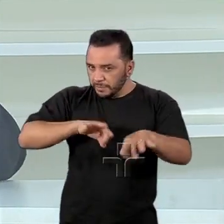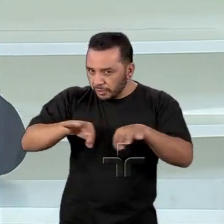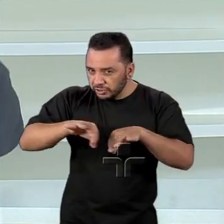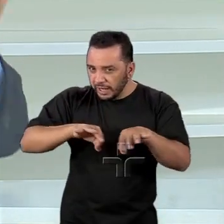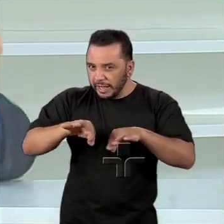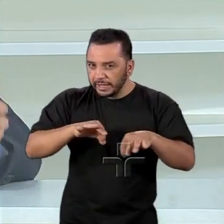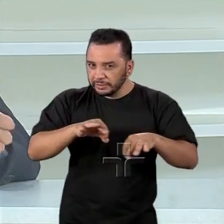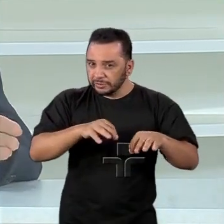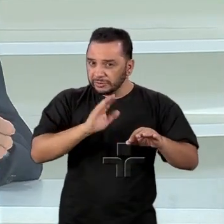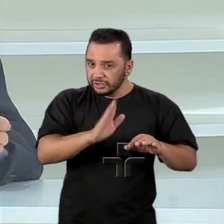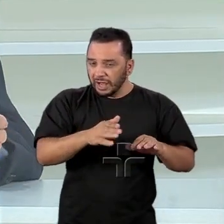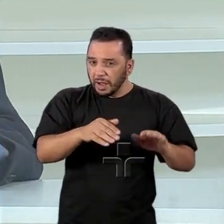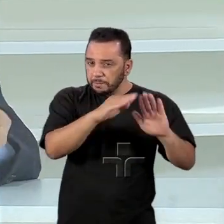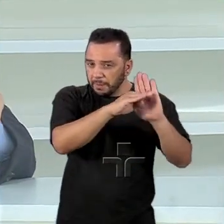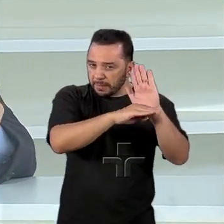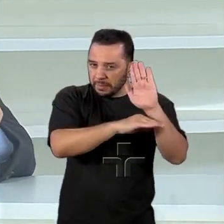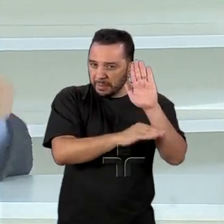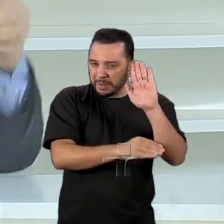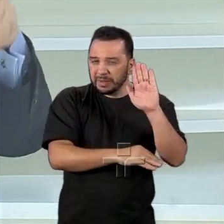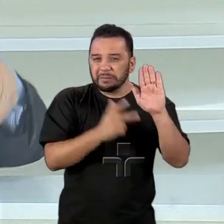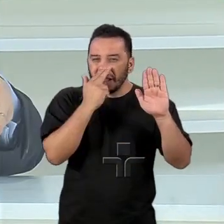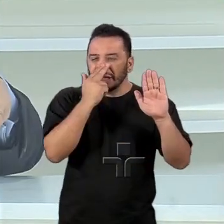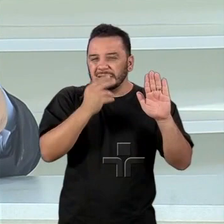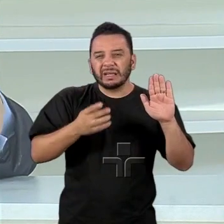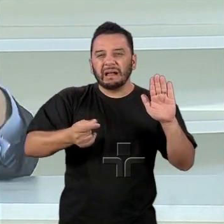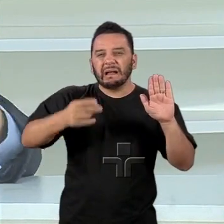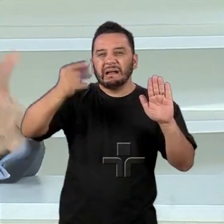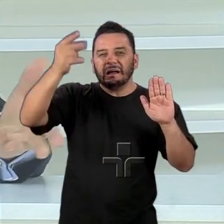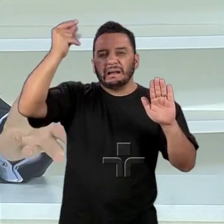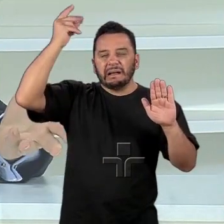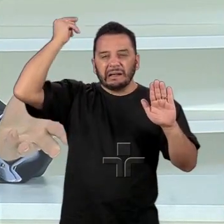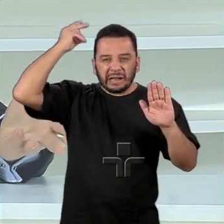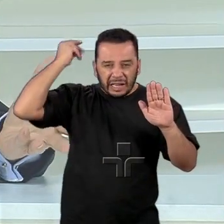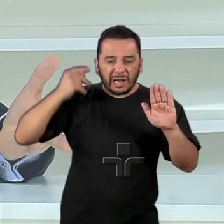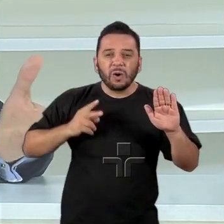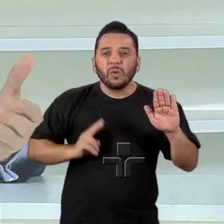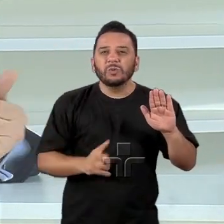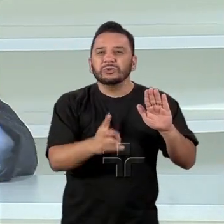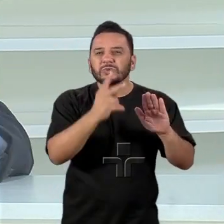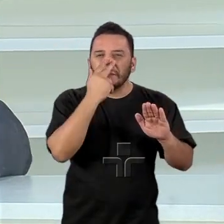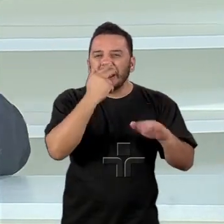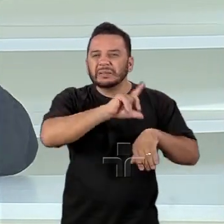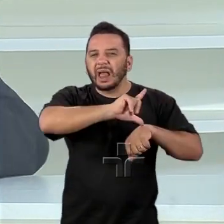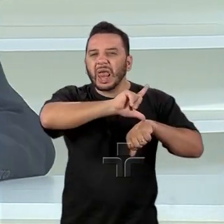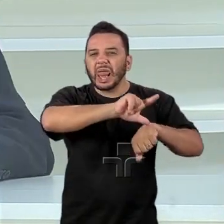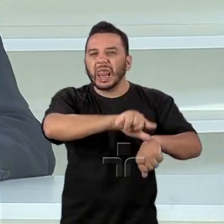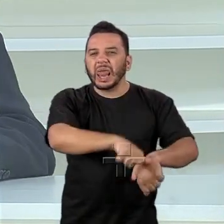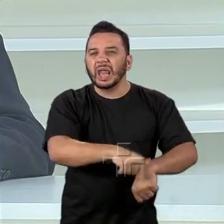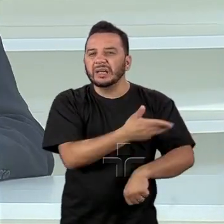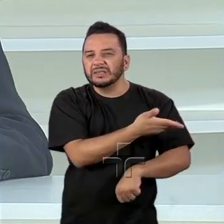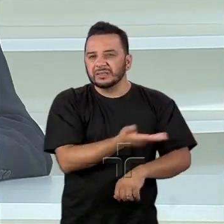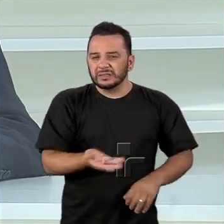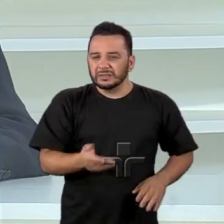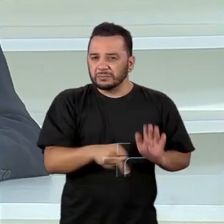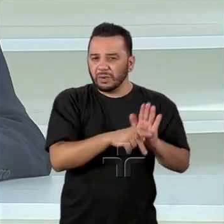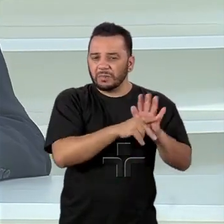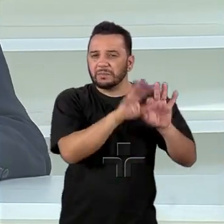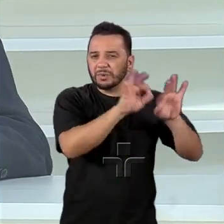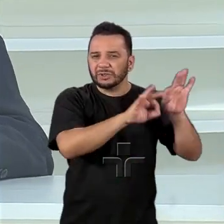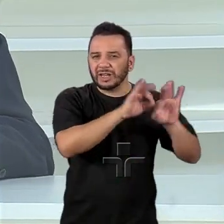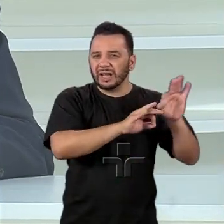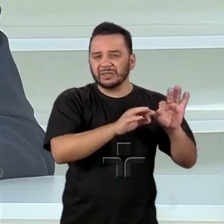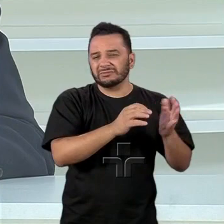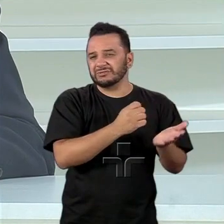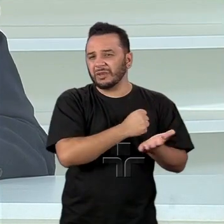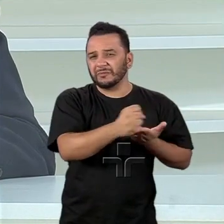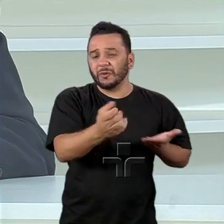atrasados, vão continuar atrasados, porque os desafios internos são muito grandes. Então, outra coisa que era bom lembrar, que a